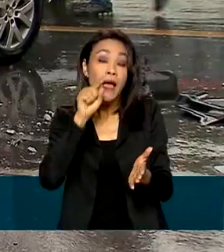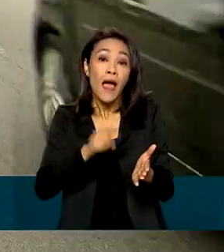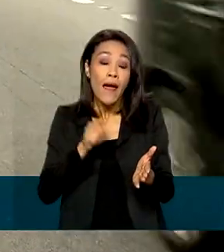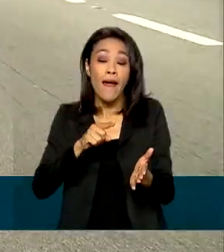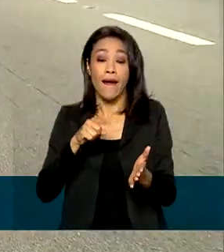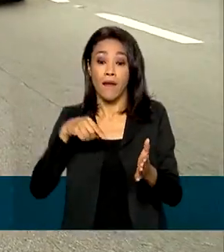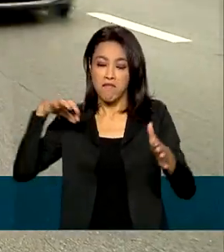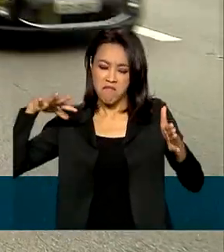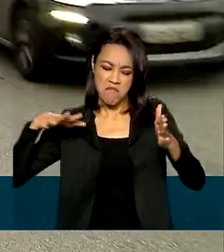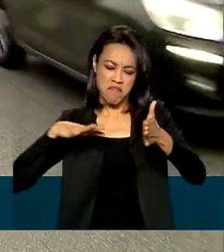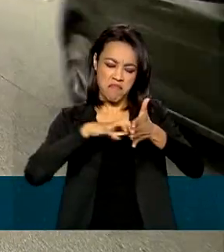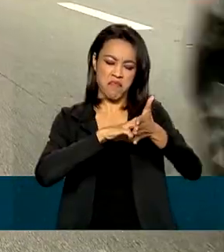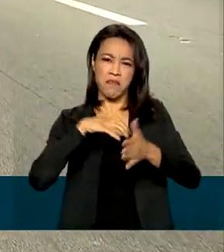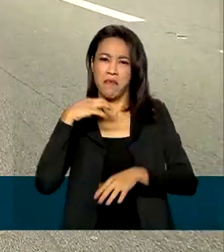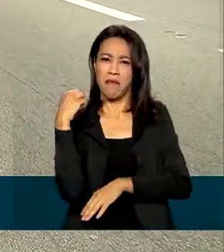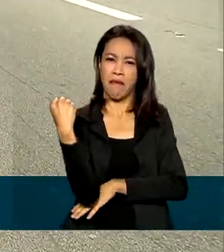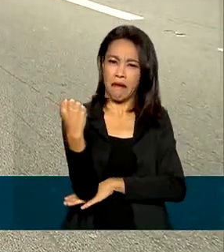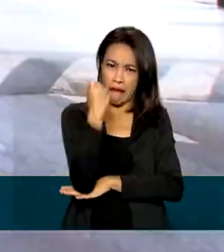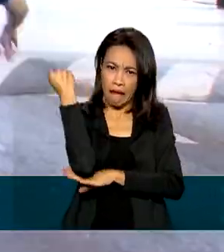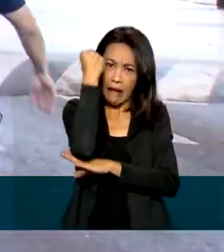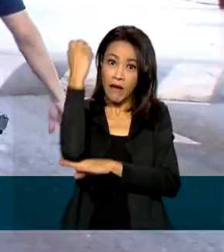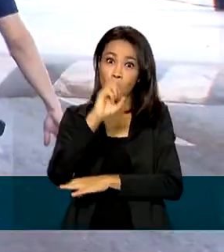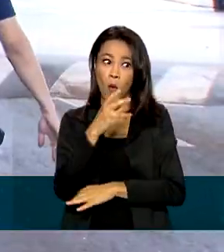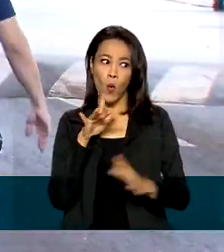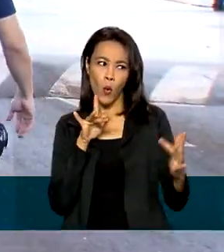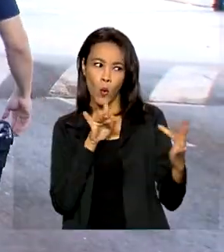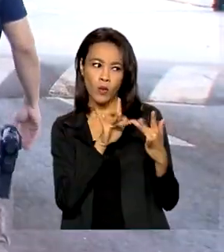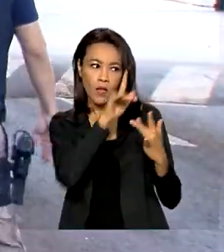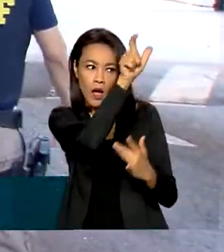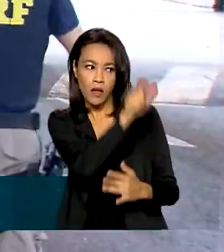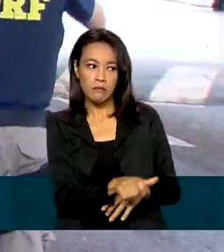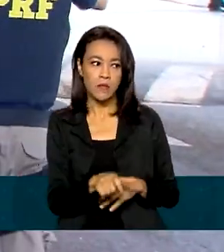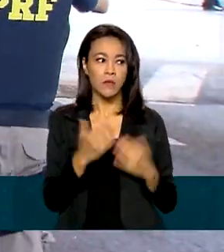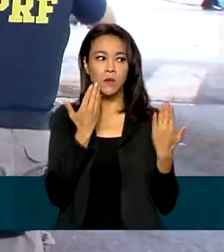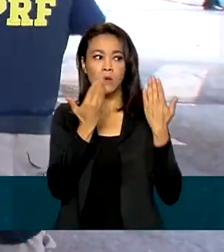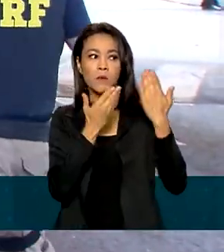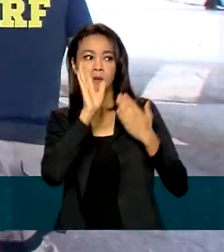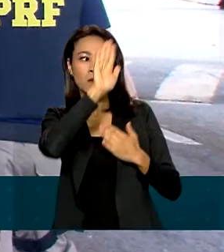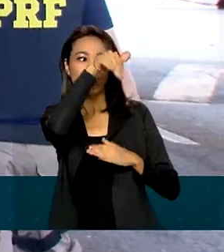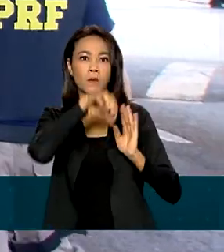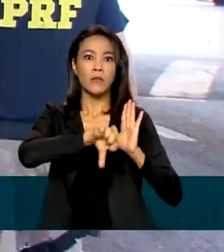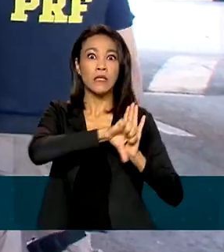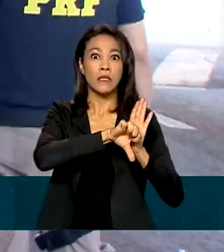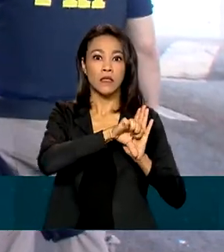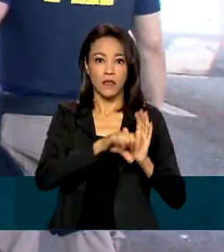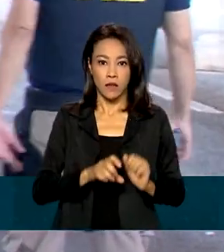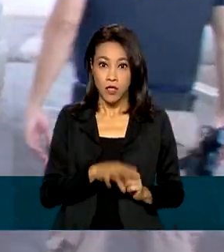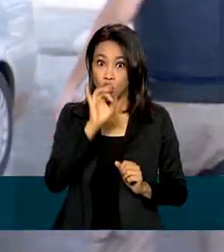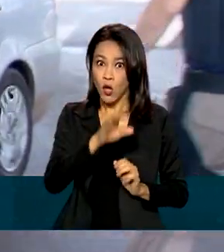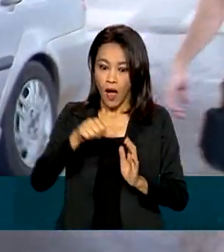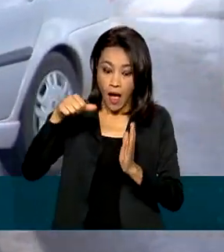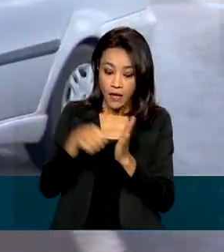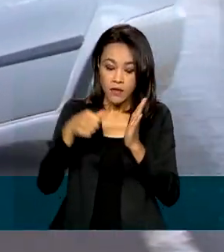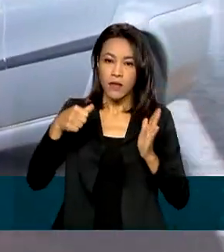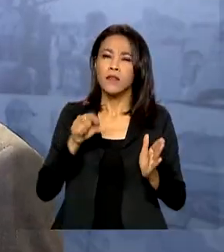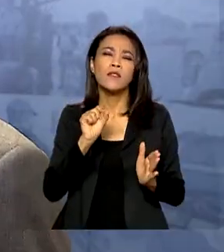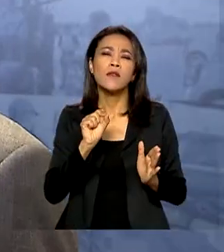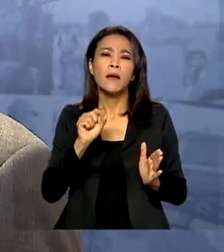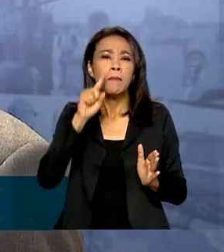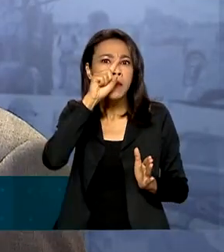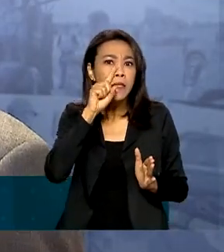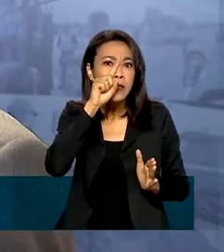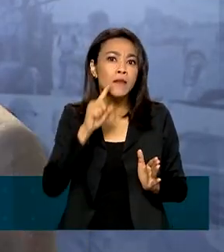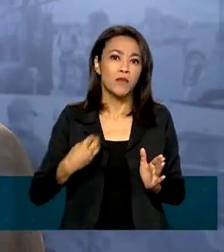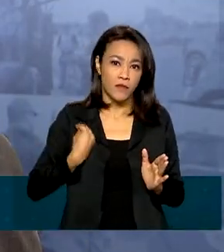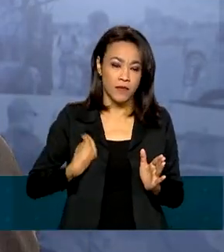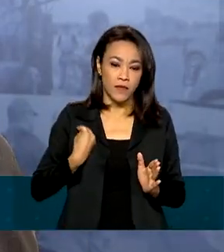grave ou contato com criminosos, ou seja, só deve ser acionado quando houver vidas em risco. Esse um